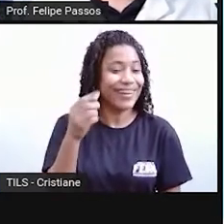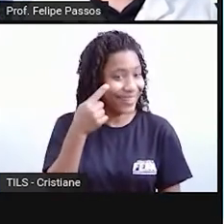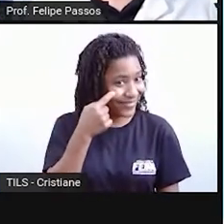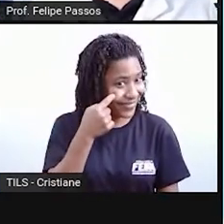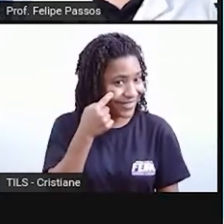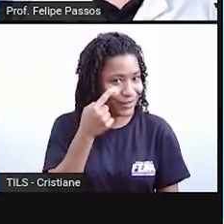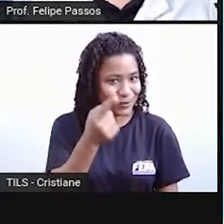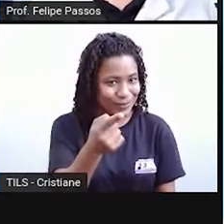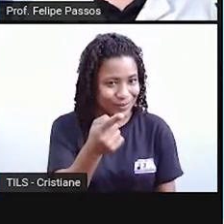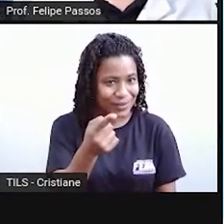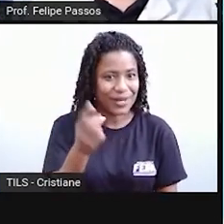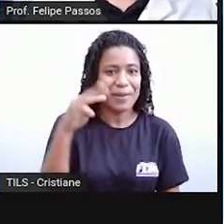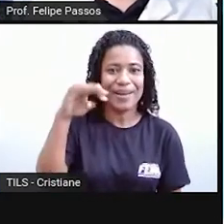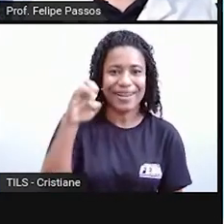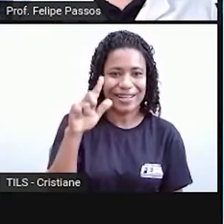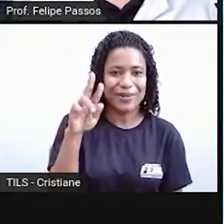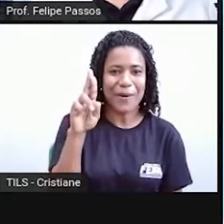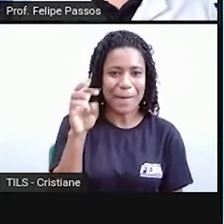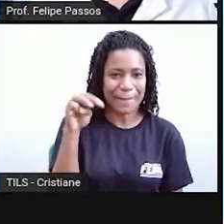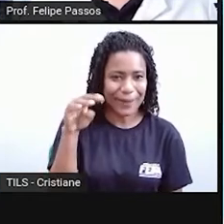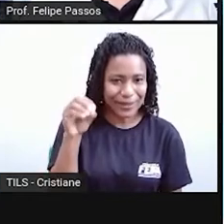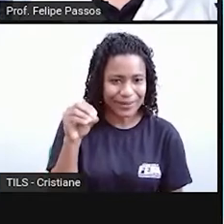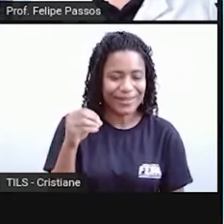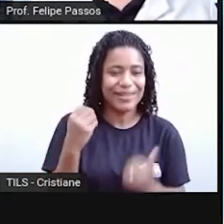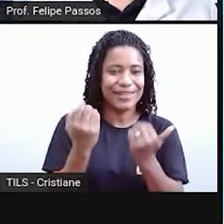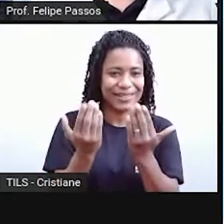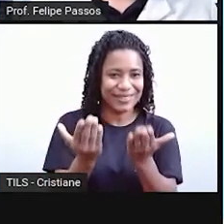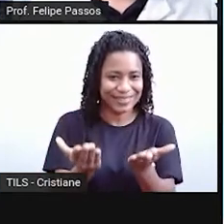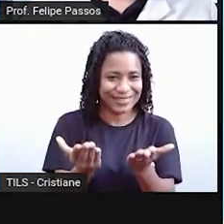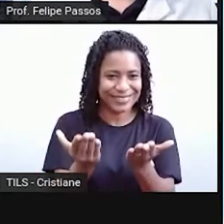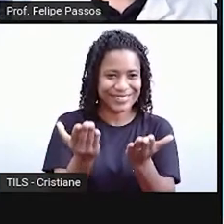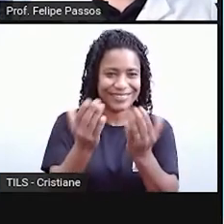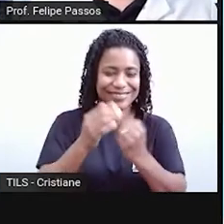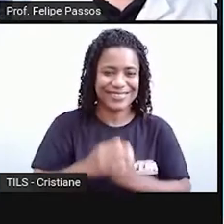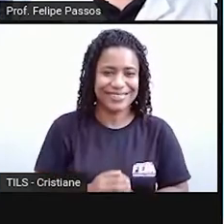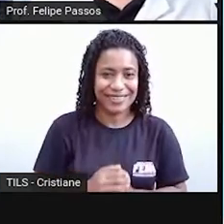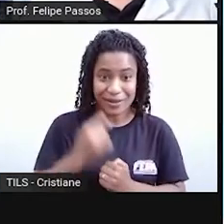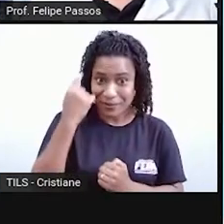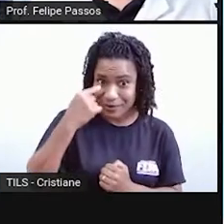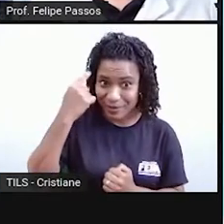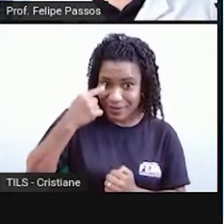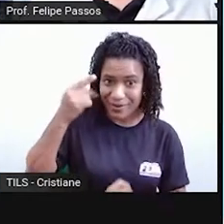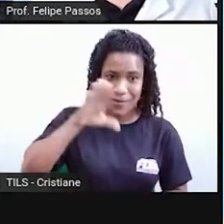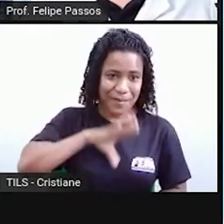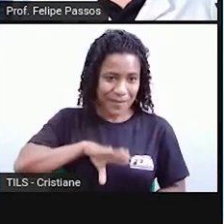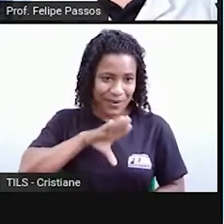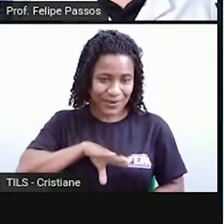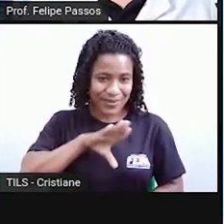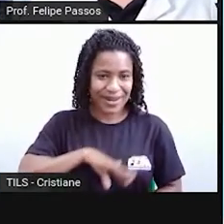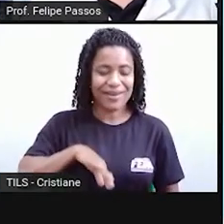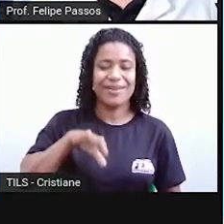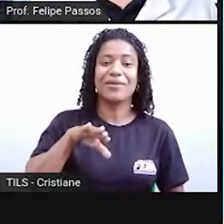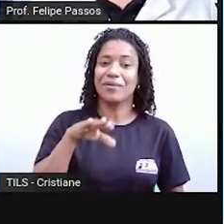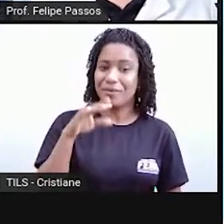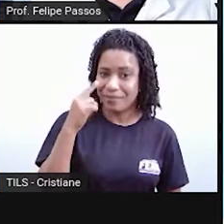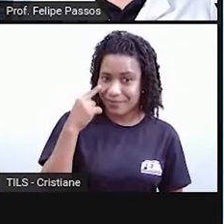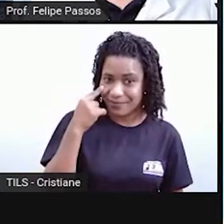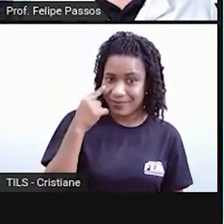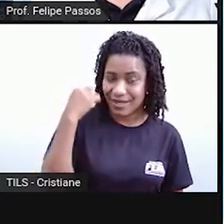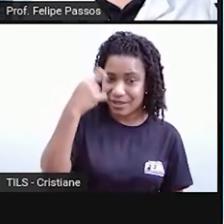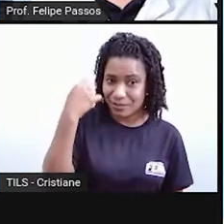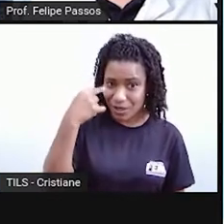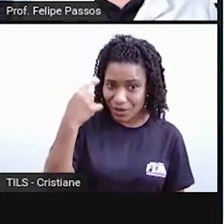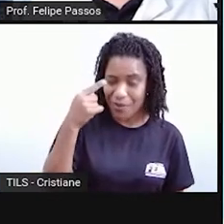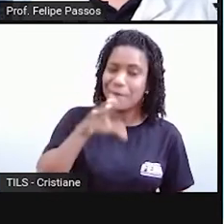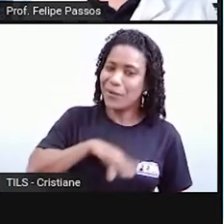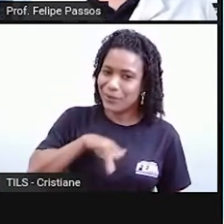megleno romeno, istro romeno, espanhol, português. Então, ó, espanhol, português, gente já ouviu